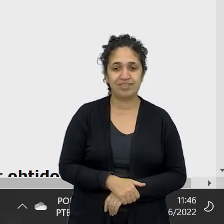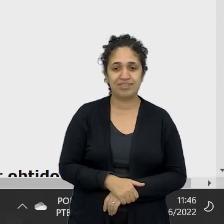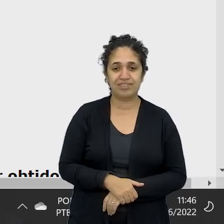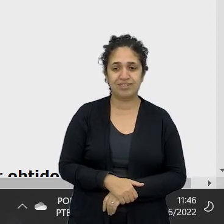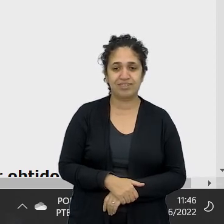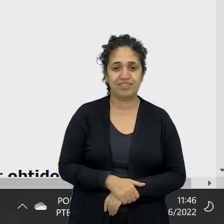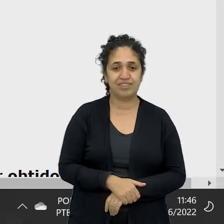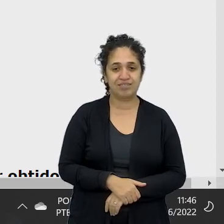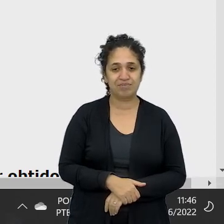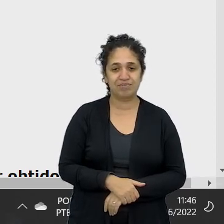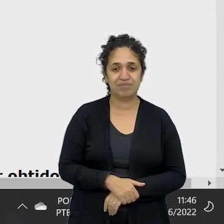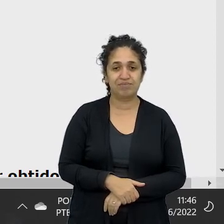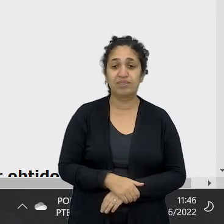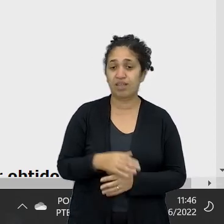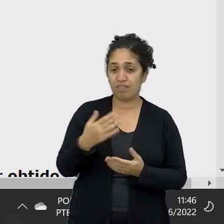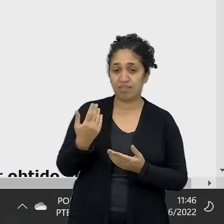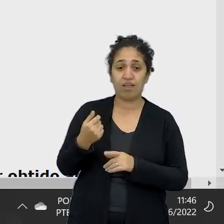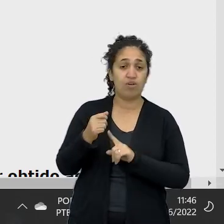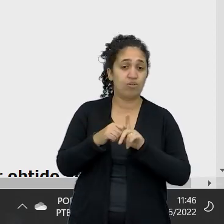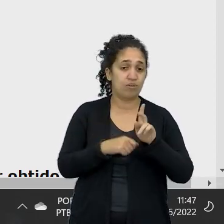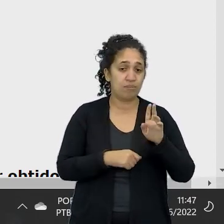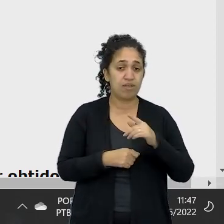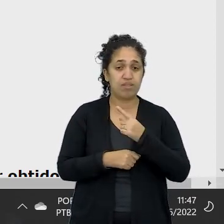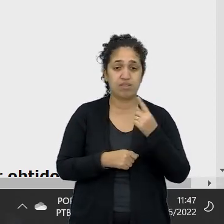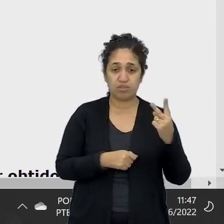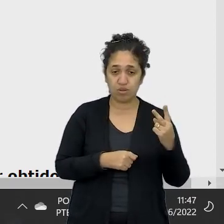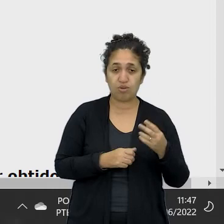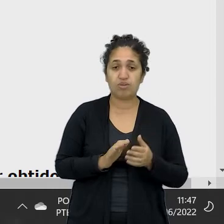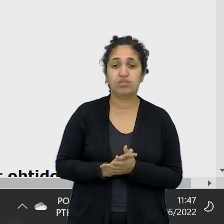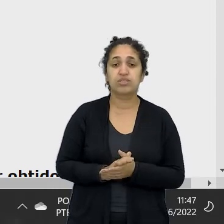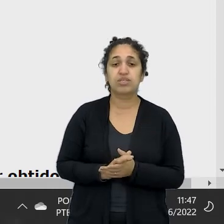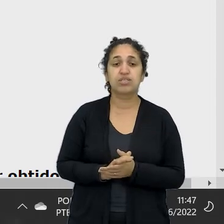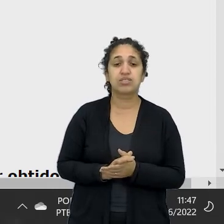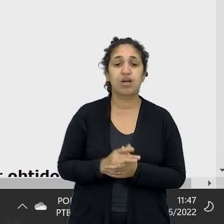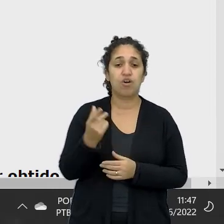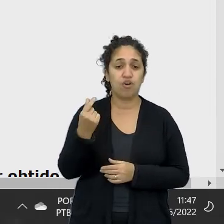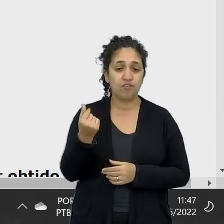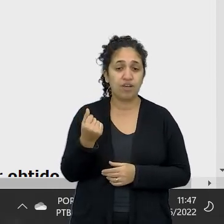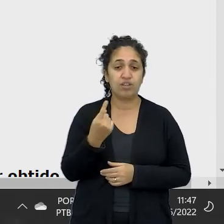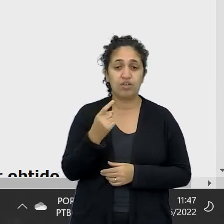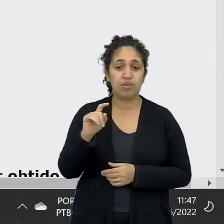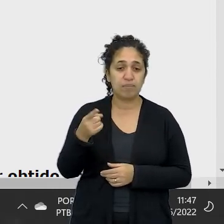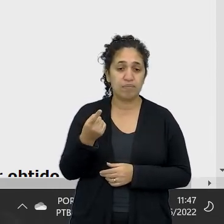Então, em 12 meses, 2,5, o valor de R$,00. R